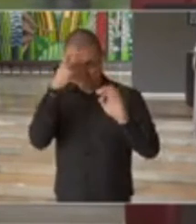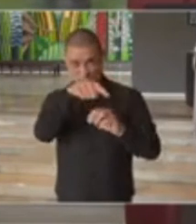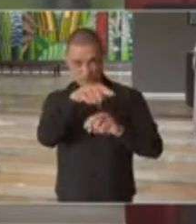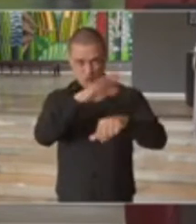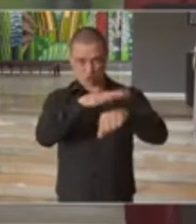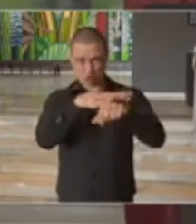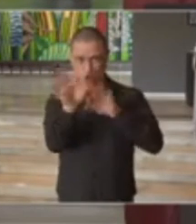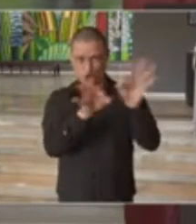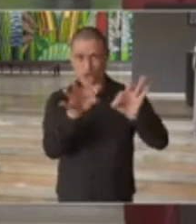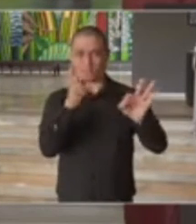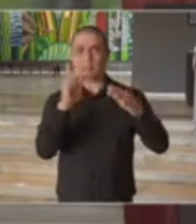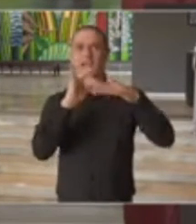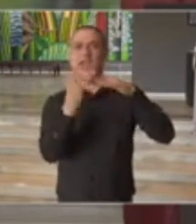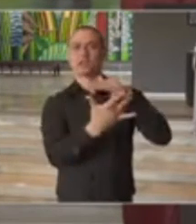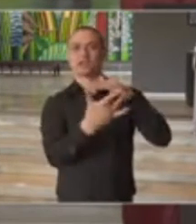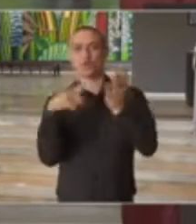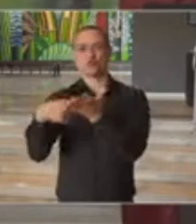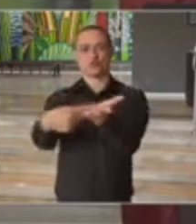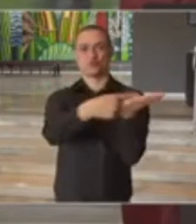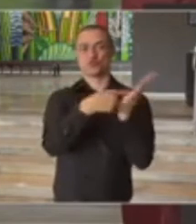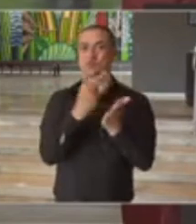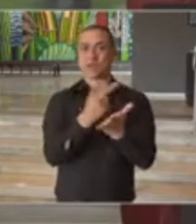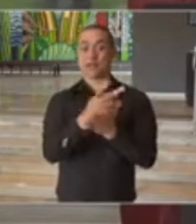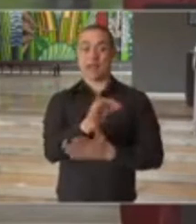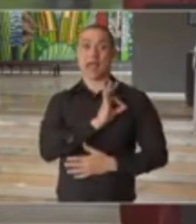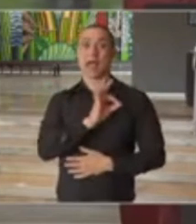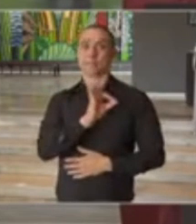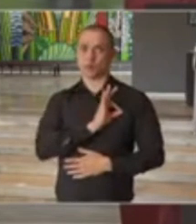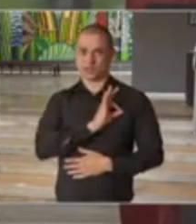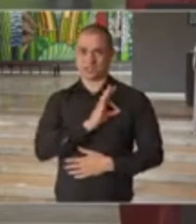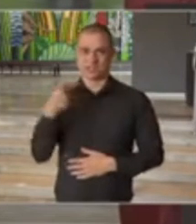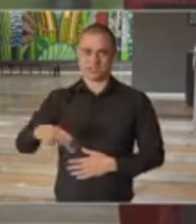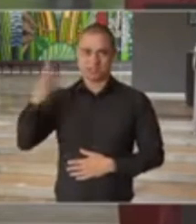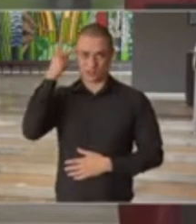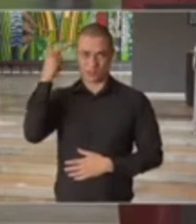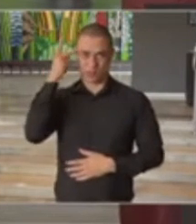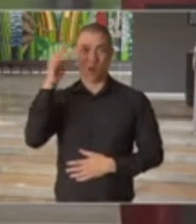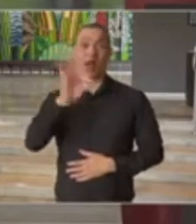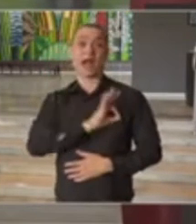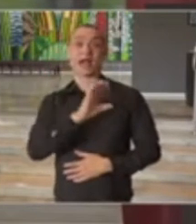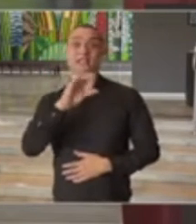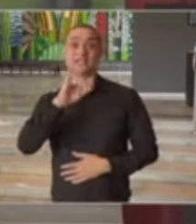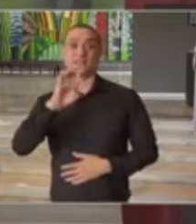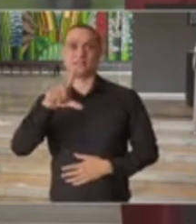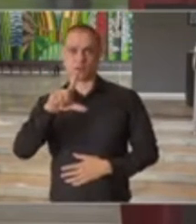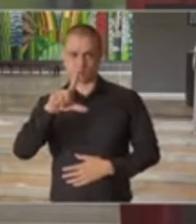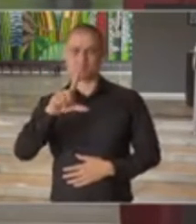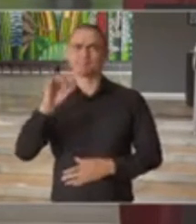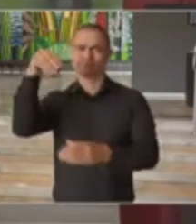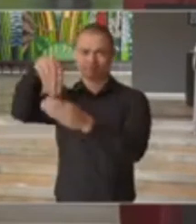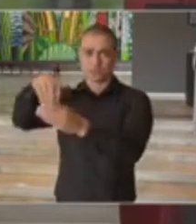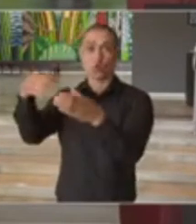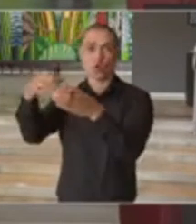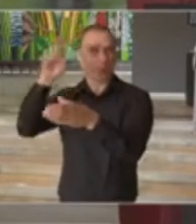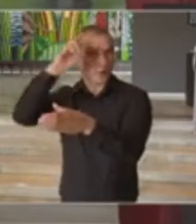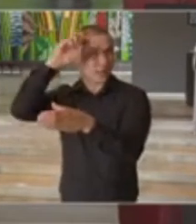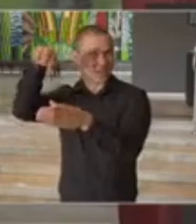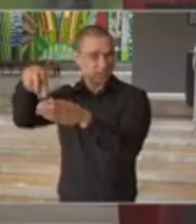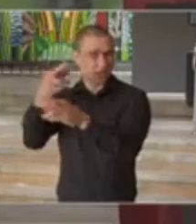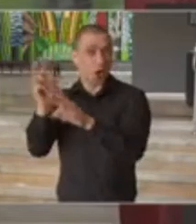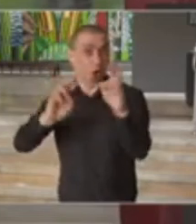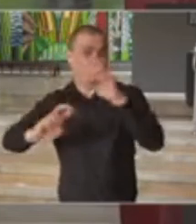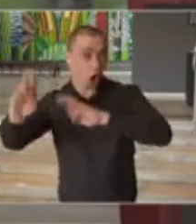sempre pelas redes sociais. A polícia do Estado de São Paulo, a Polícia Civil, tem na sua inteligência o monitoramento